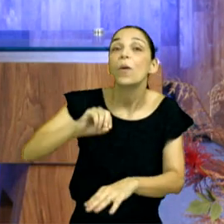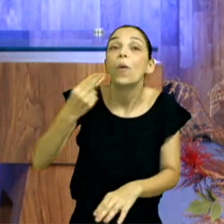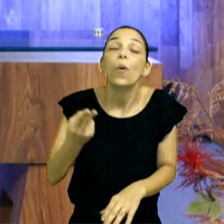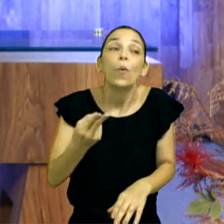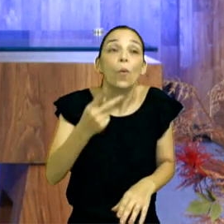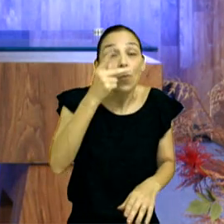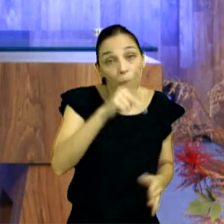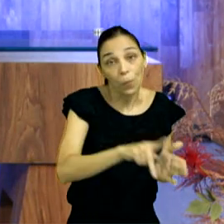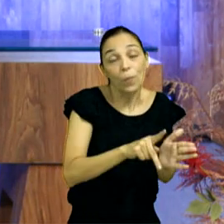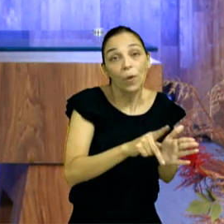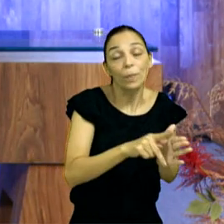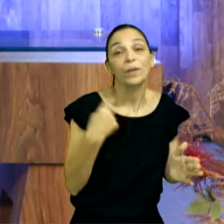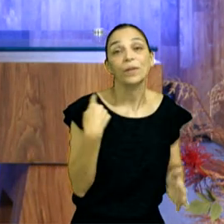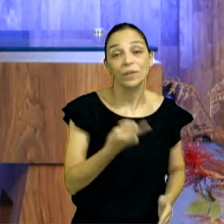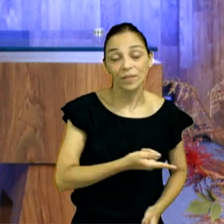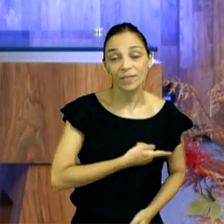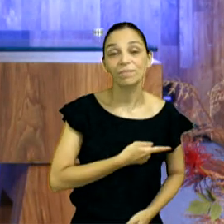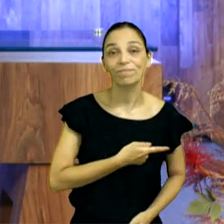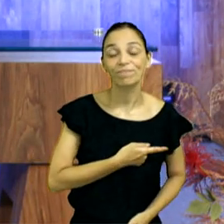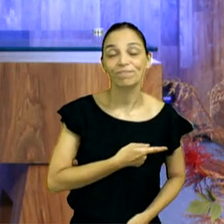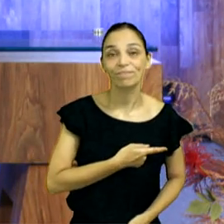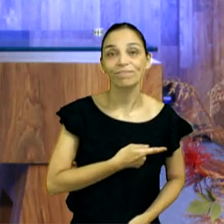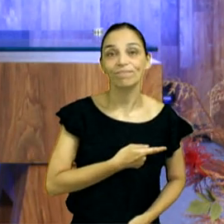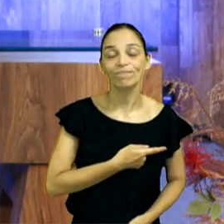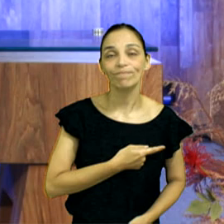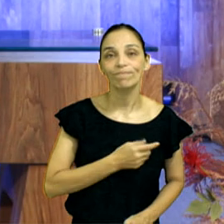Amém? Então, é uma